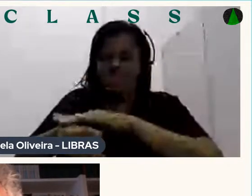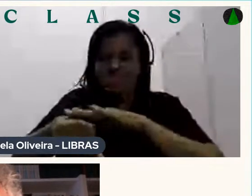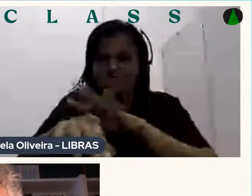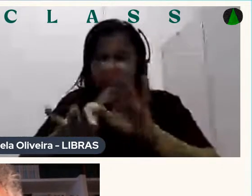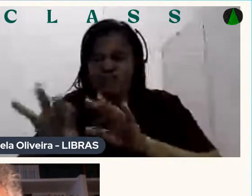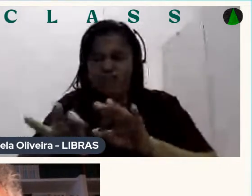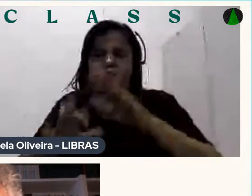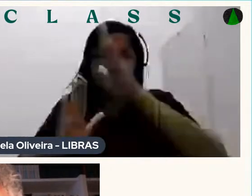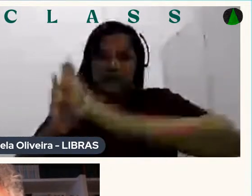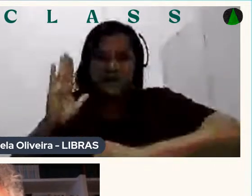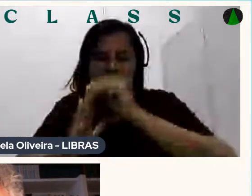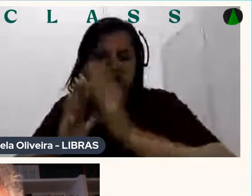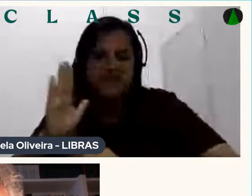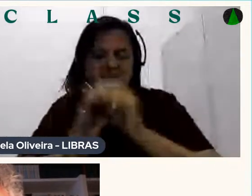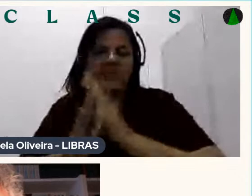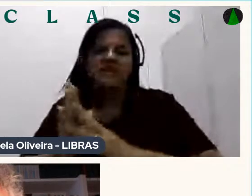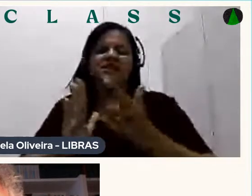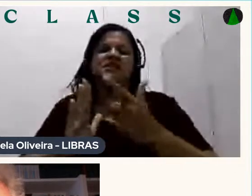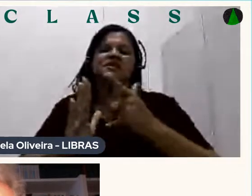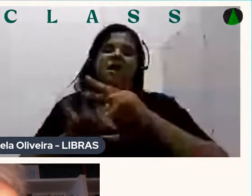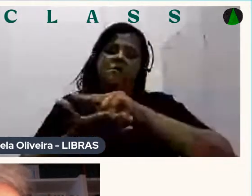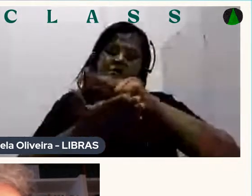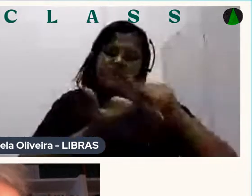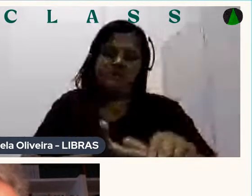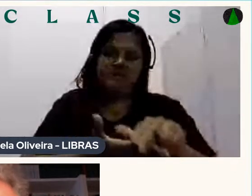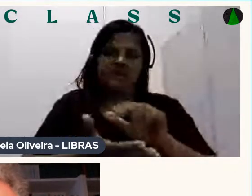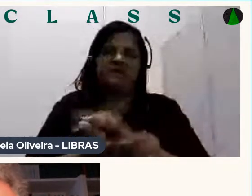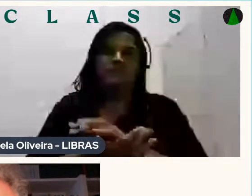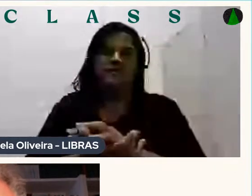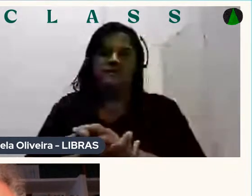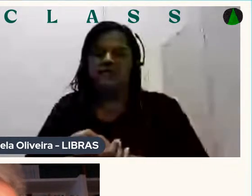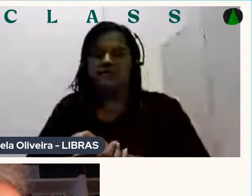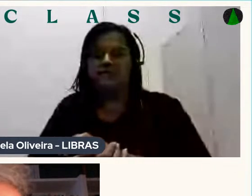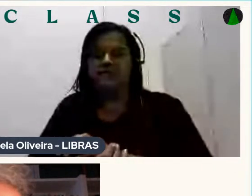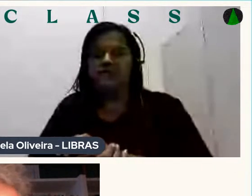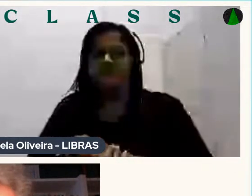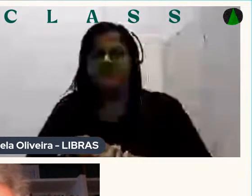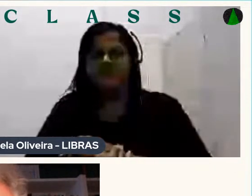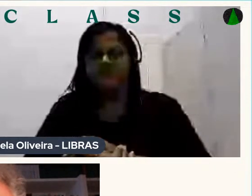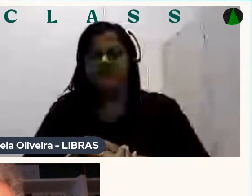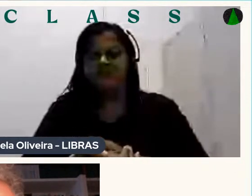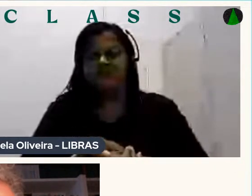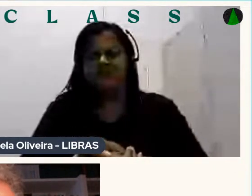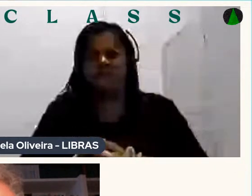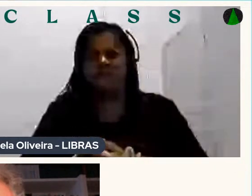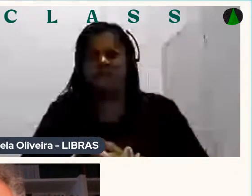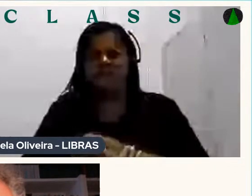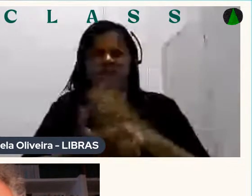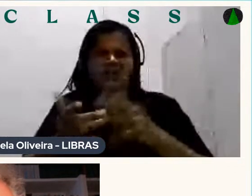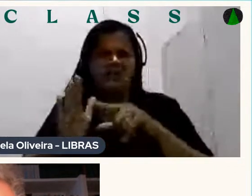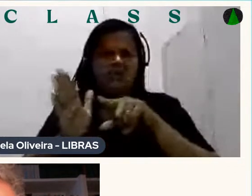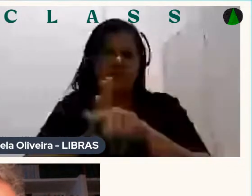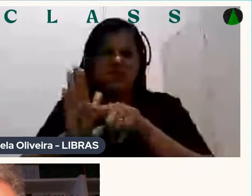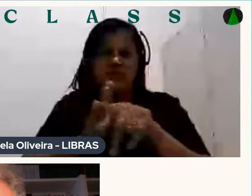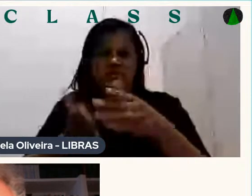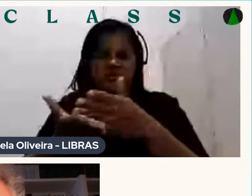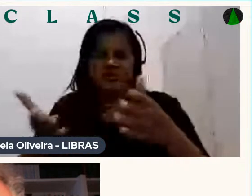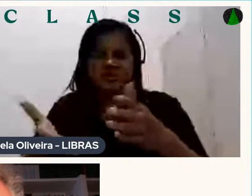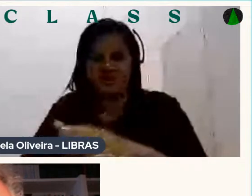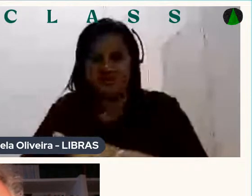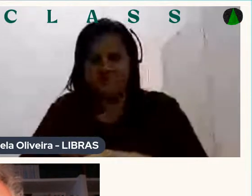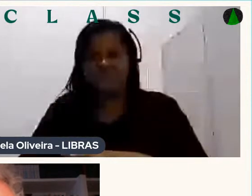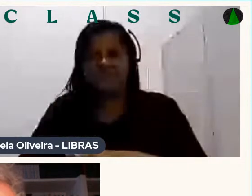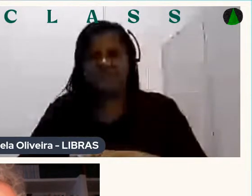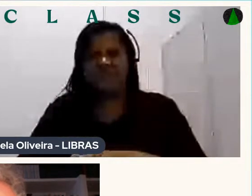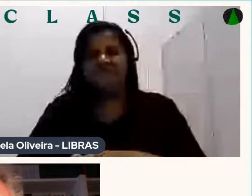César Eu tenho uma pergunta para você Diga lá Uma delas A sua